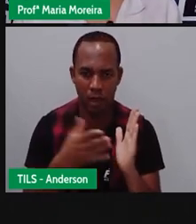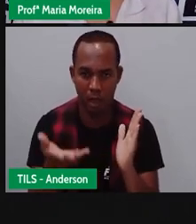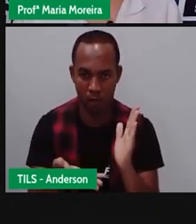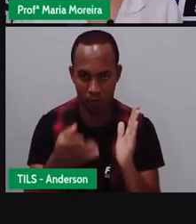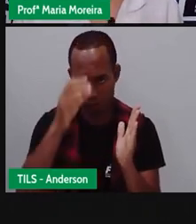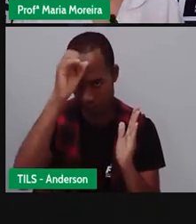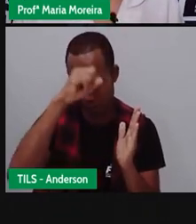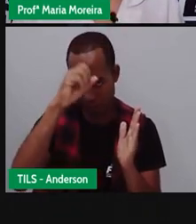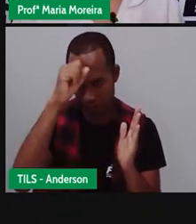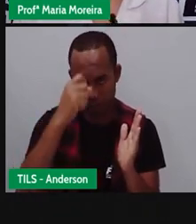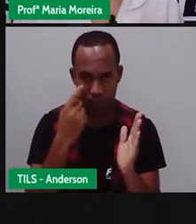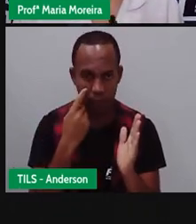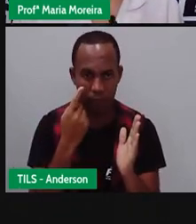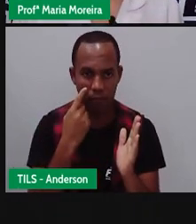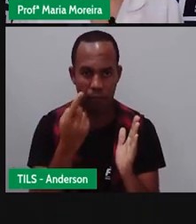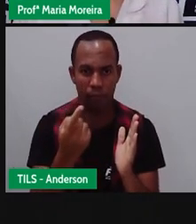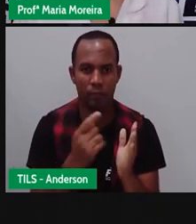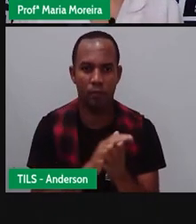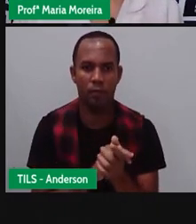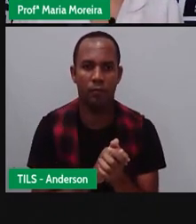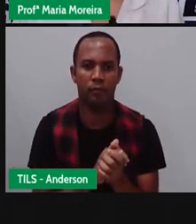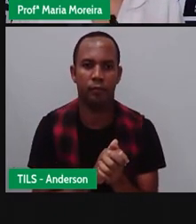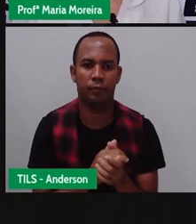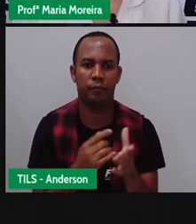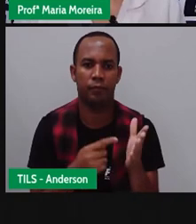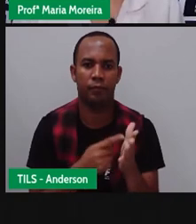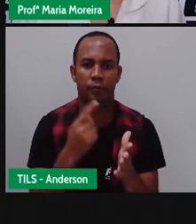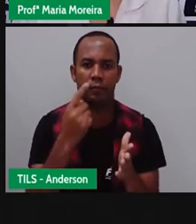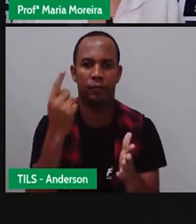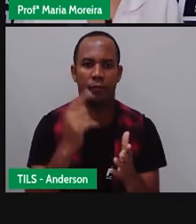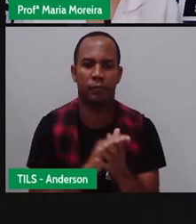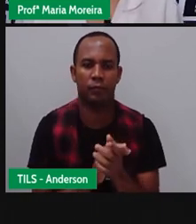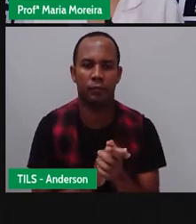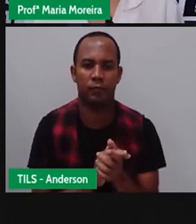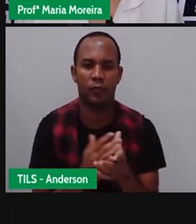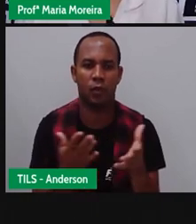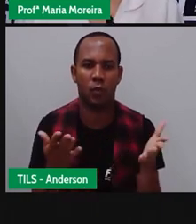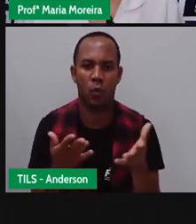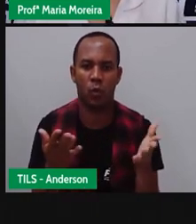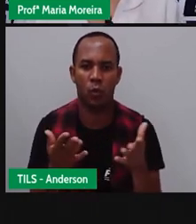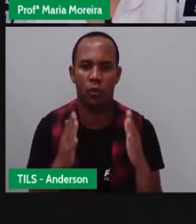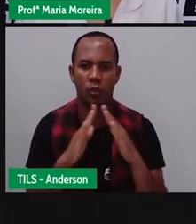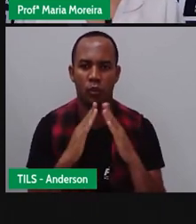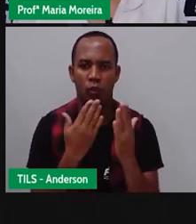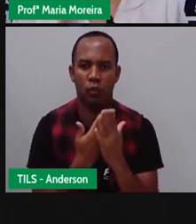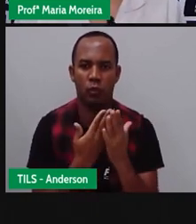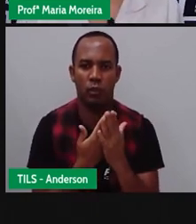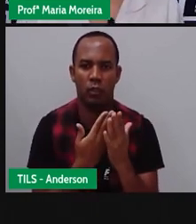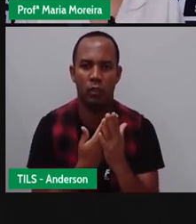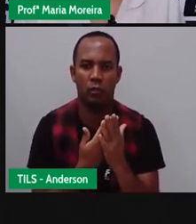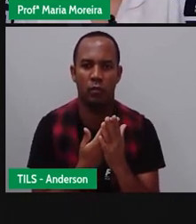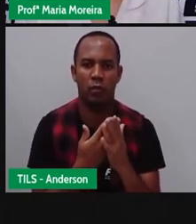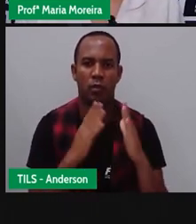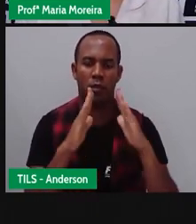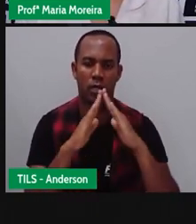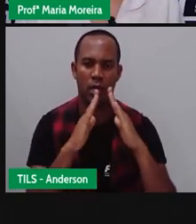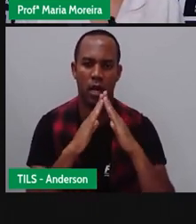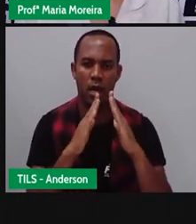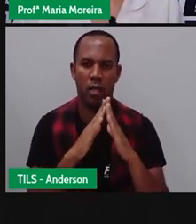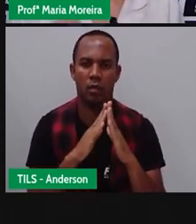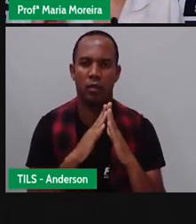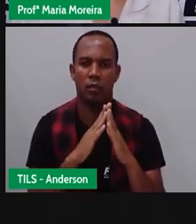Mas, né? Vamos lá. Primeiro. Hoje, estudamos sobre bilhete. Em casa, com